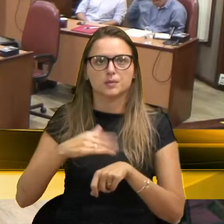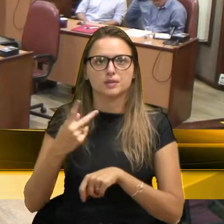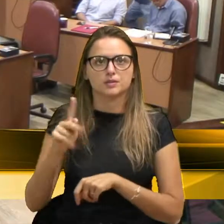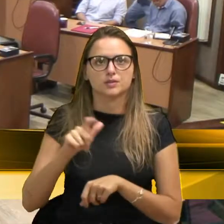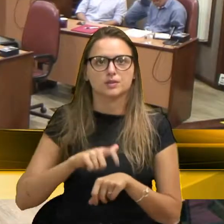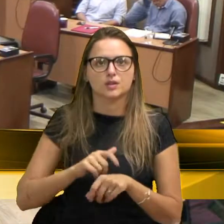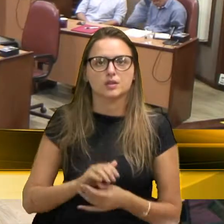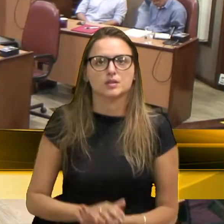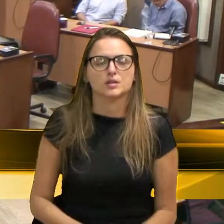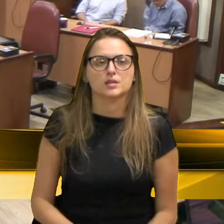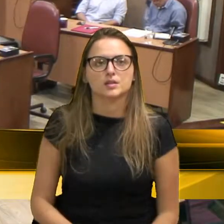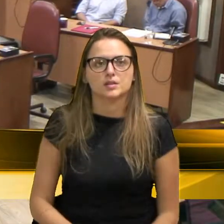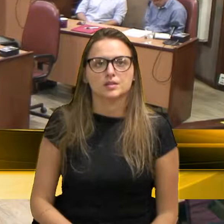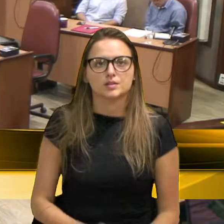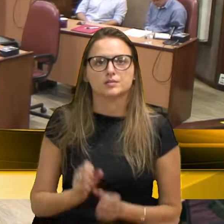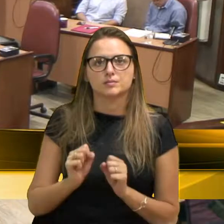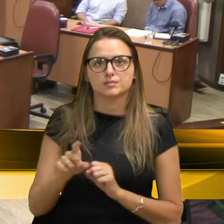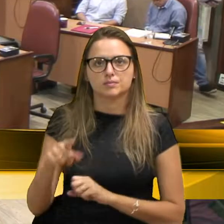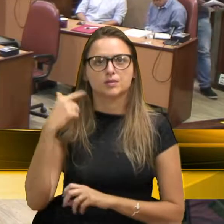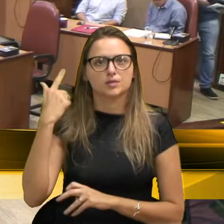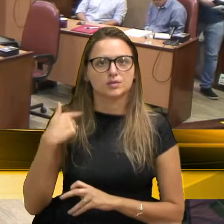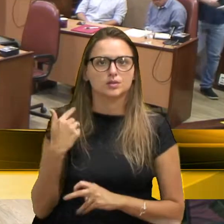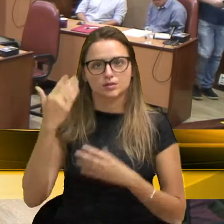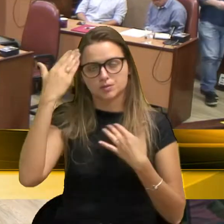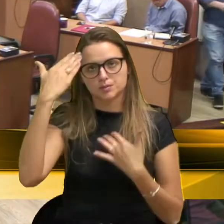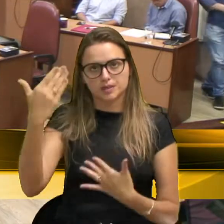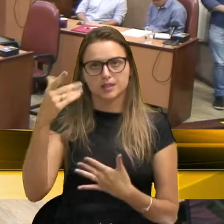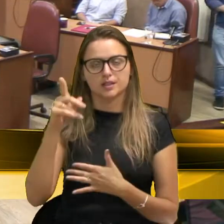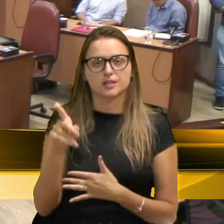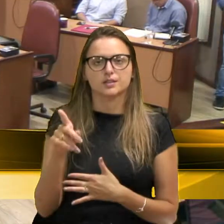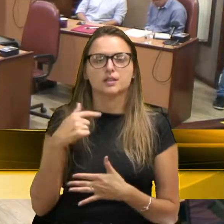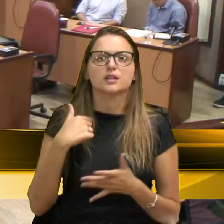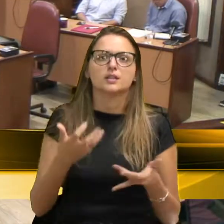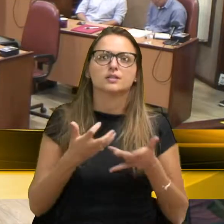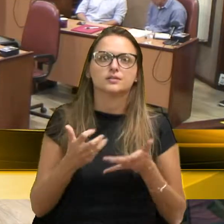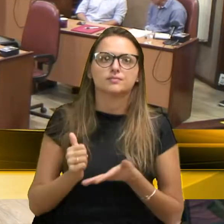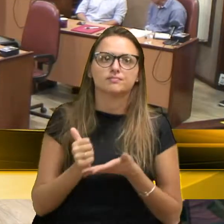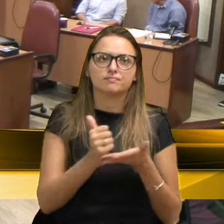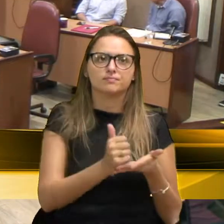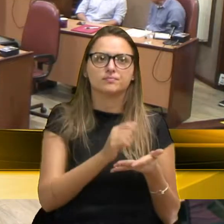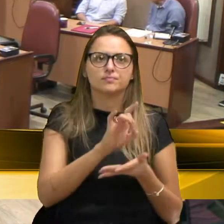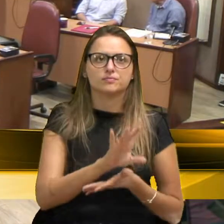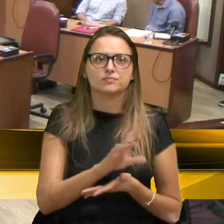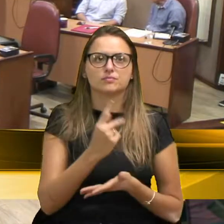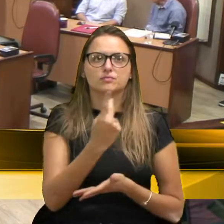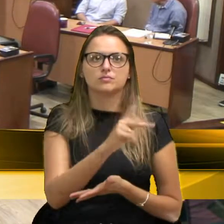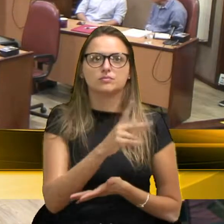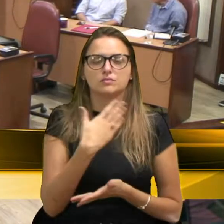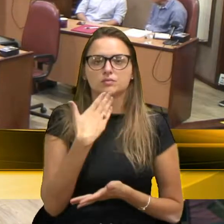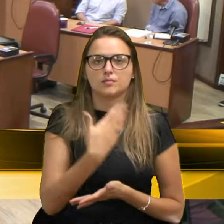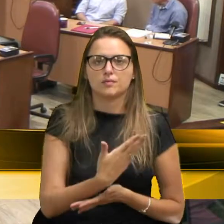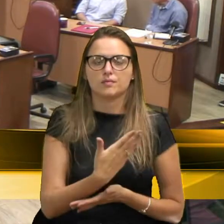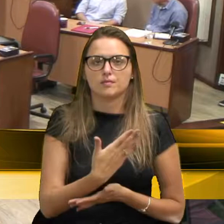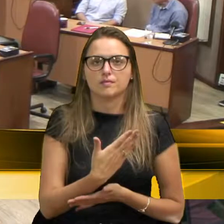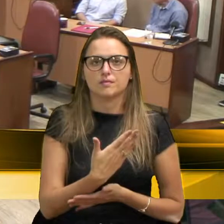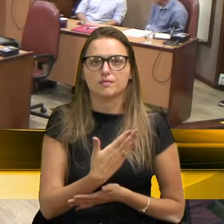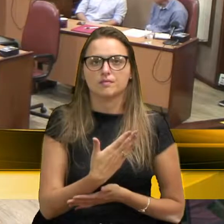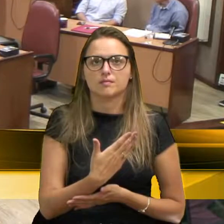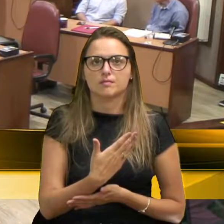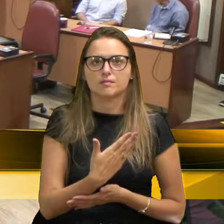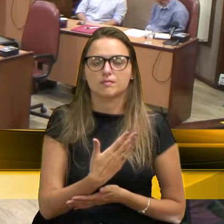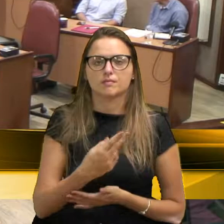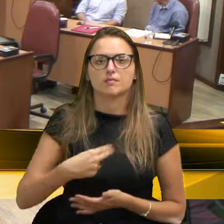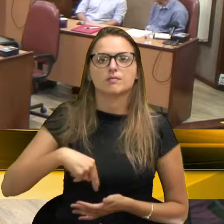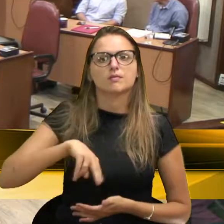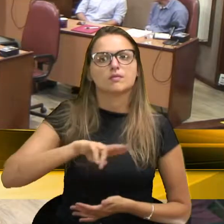parte, vereadora. Obrigada, vereadora, eu queria contribuir, reforçar, esse seu pedido, que realmente, nós